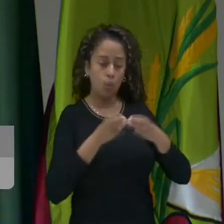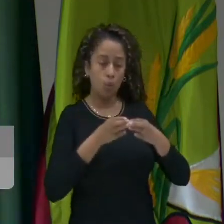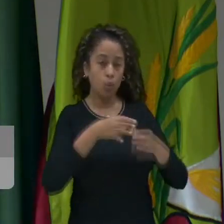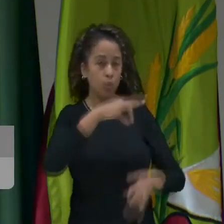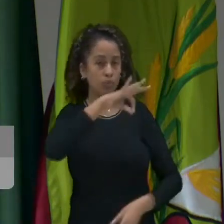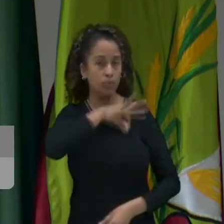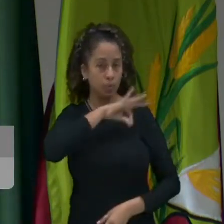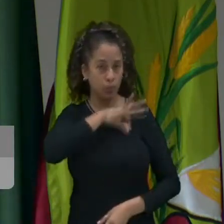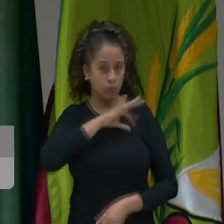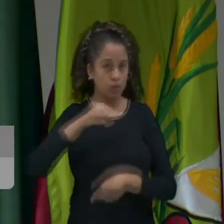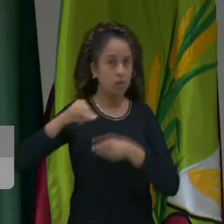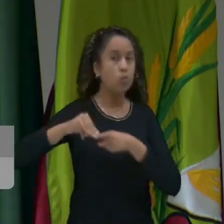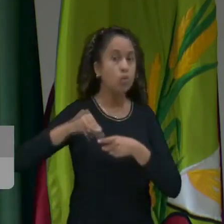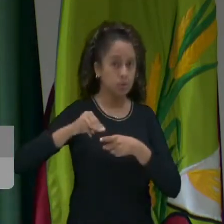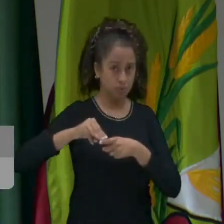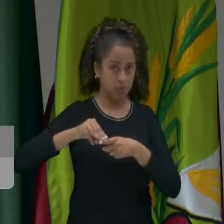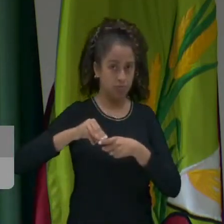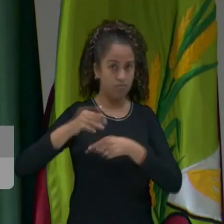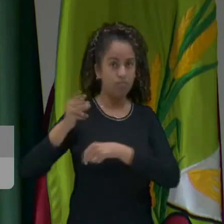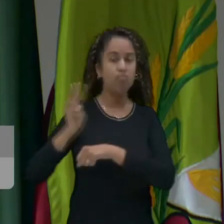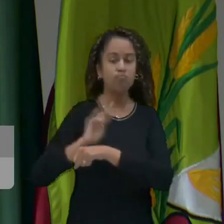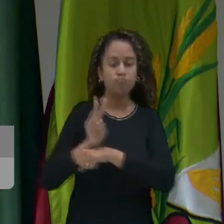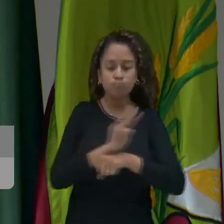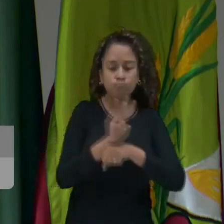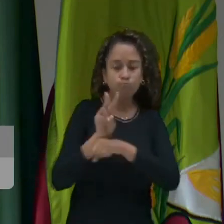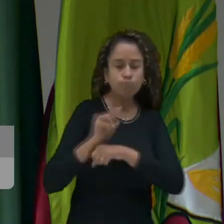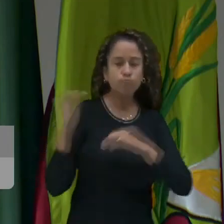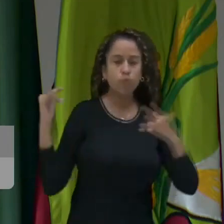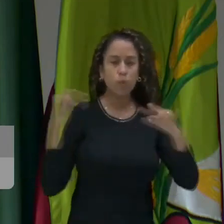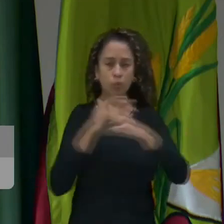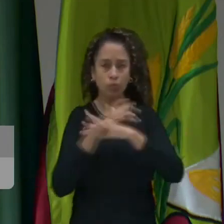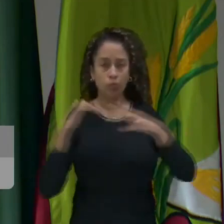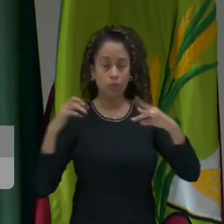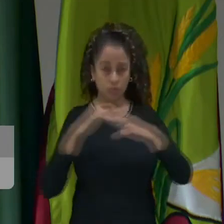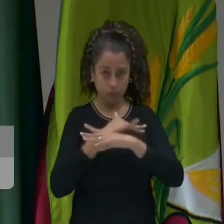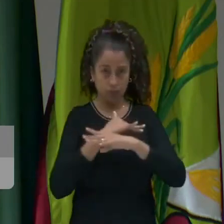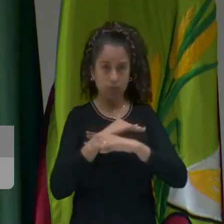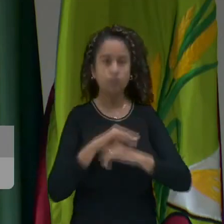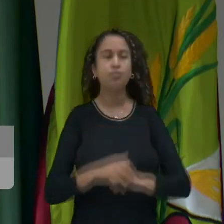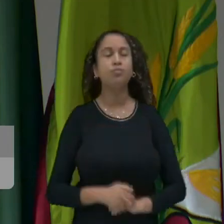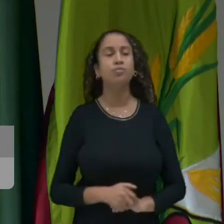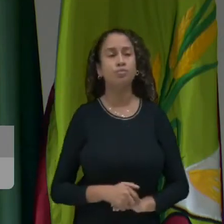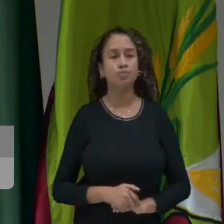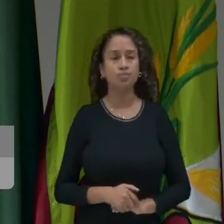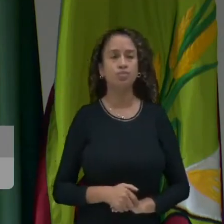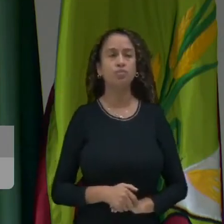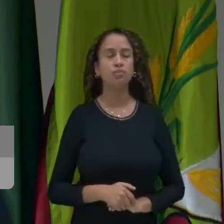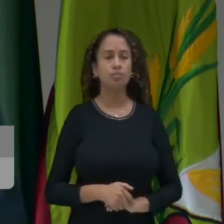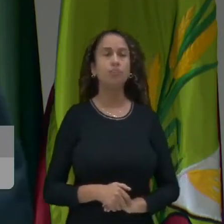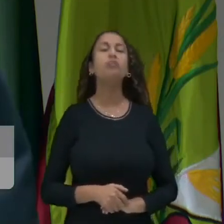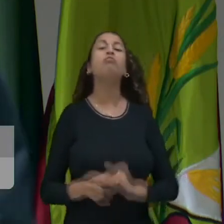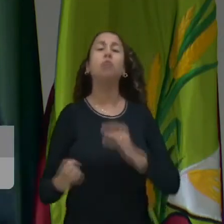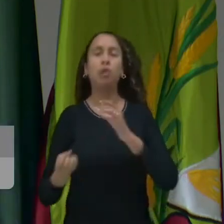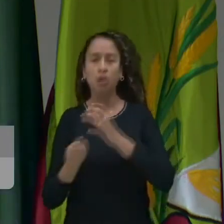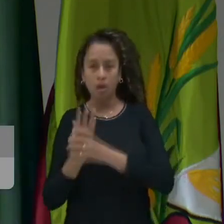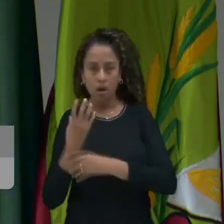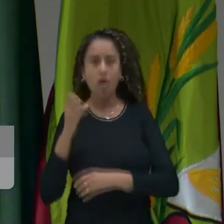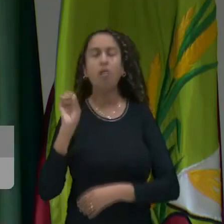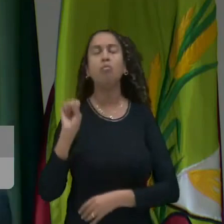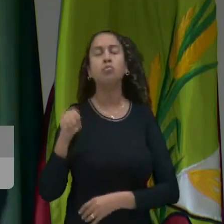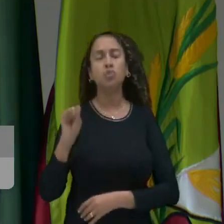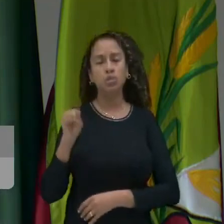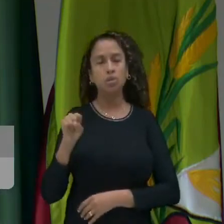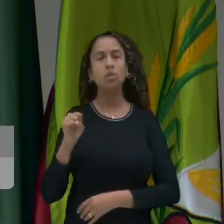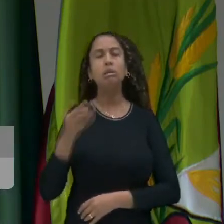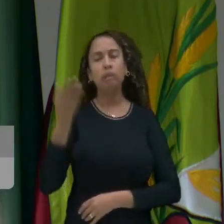para que a própria Polícia Militar pudesse fazer o trabalho. Criamos, sim, naquele